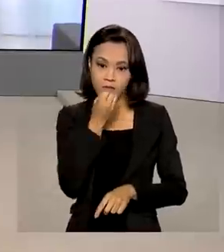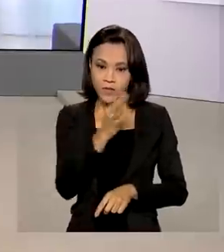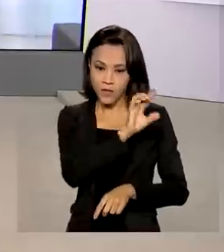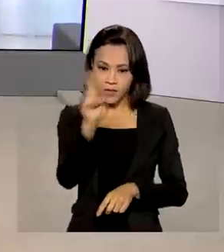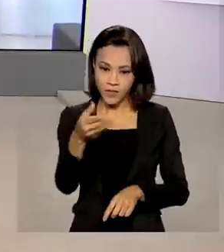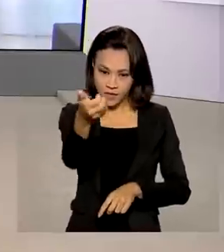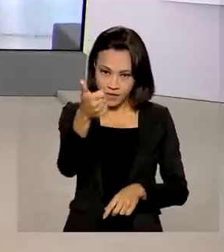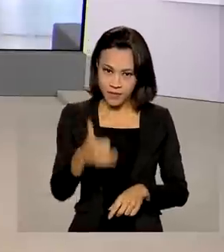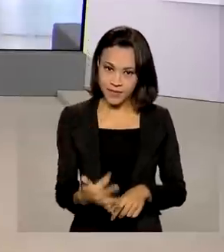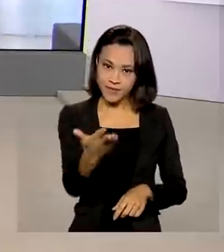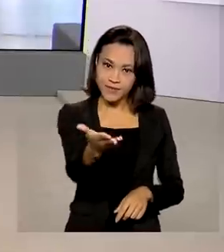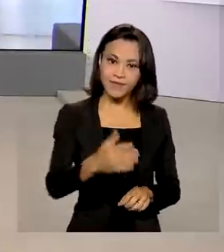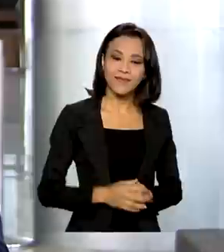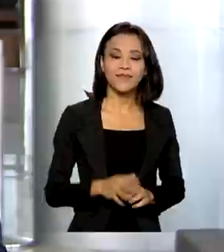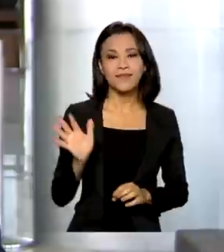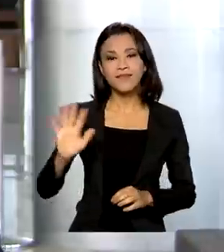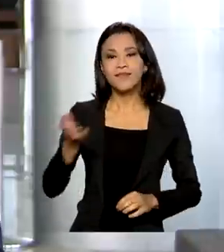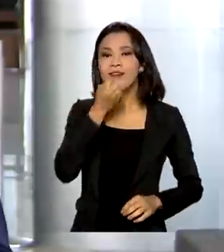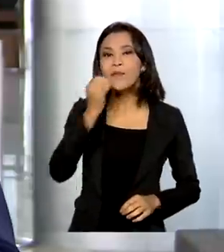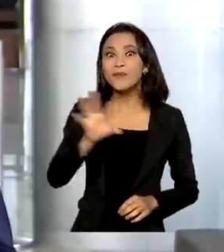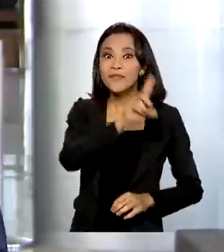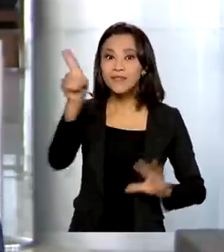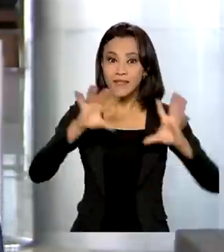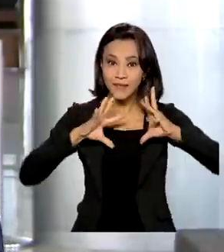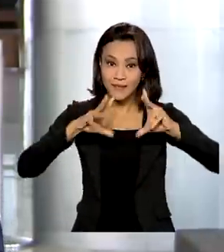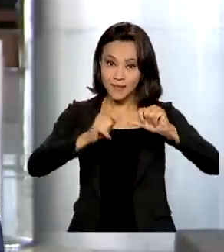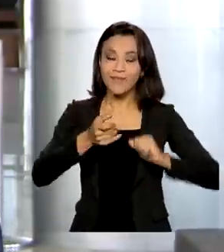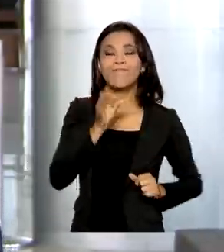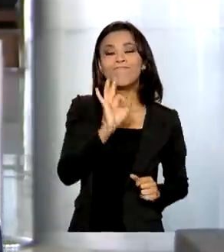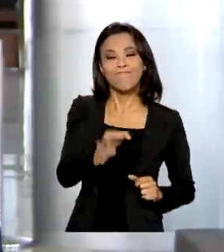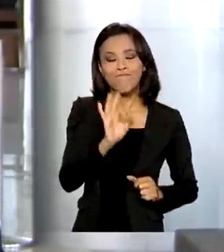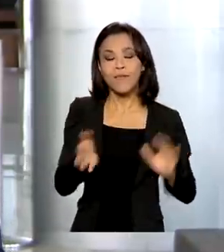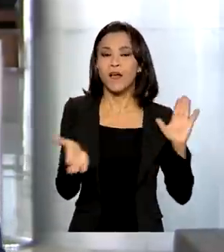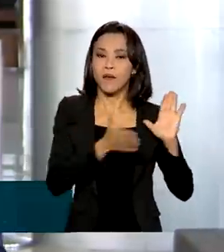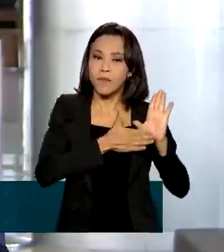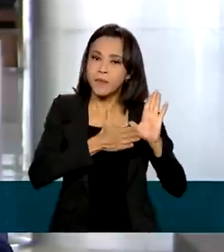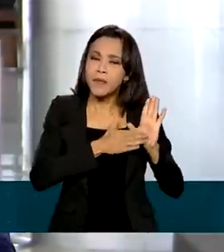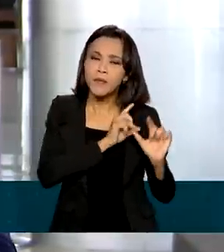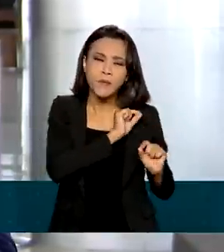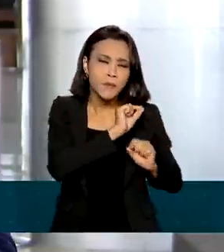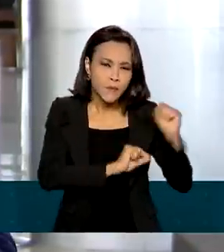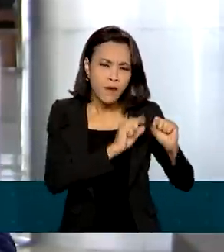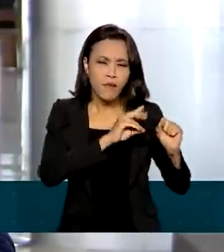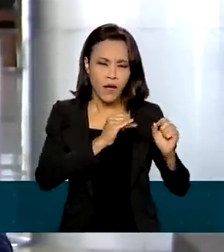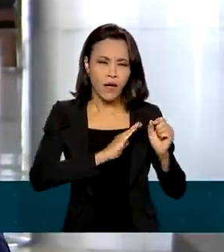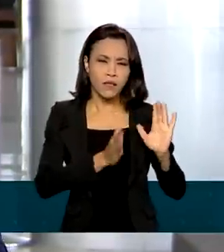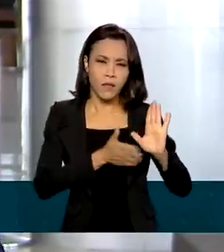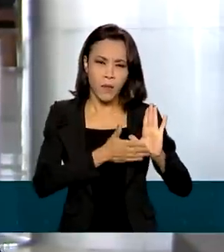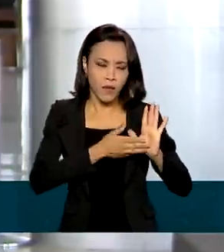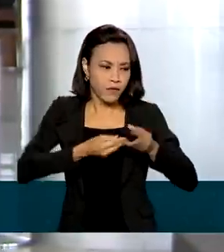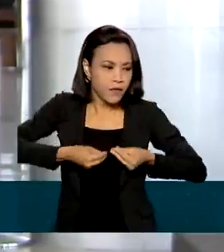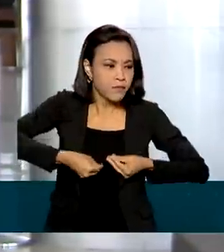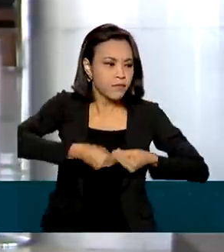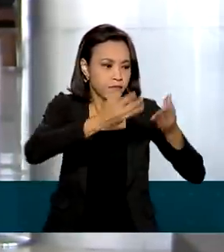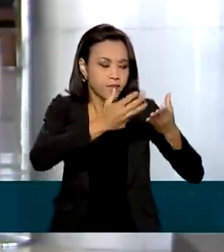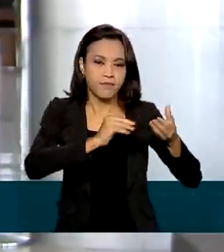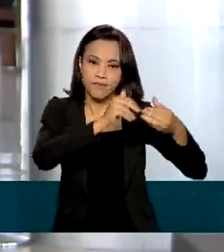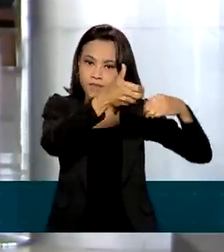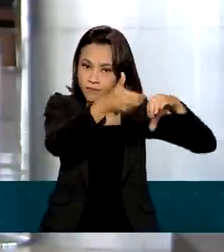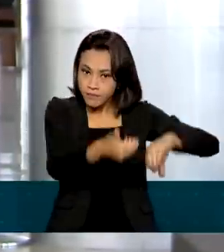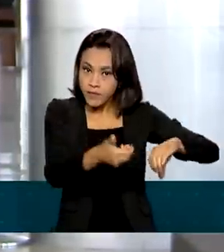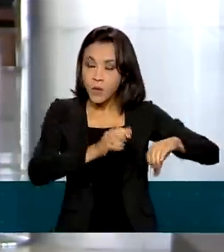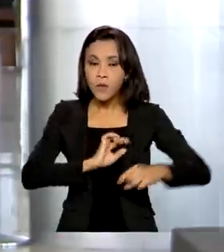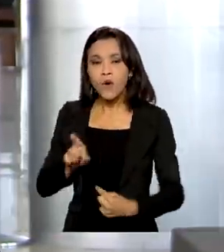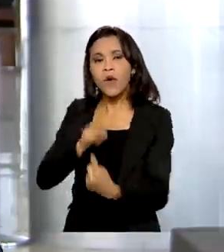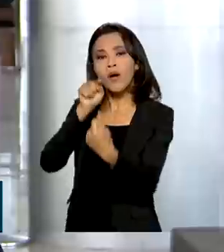Oi, Renata, bom dia para você e bom dia a todos. Isso mesmo, a proposta vai ser encaminhada para o Congresso Nacional. A ideia do